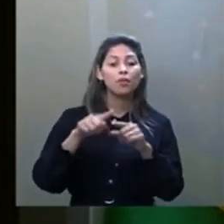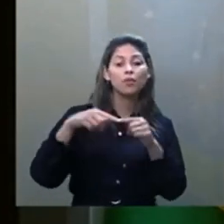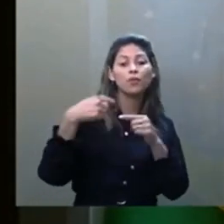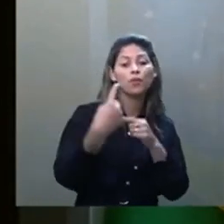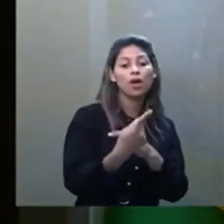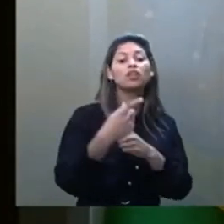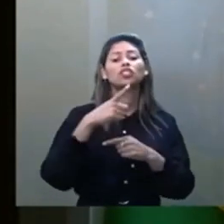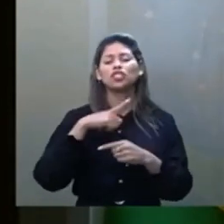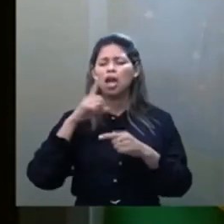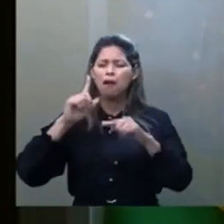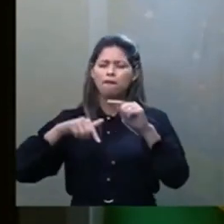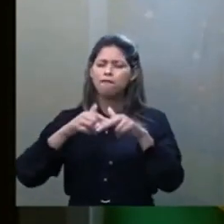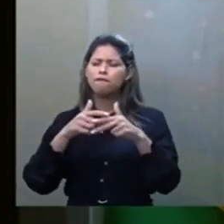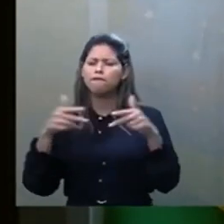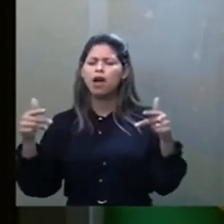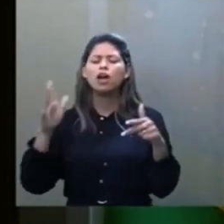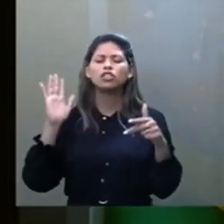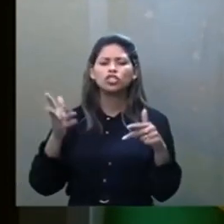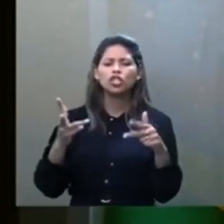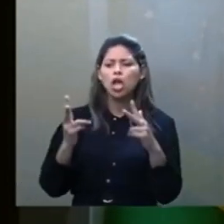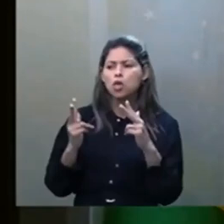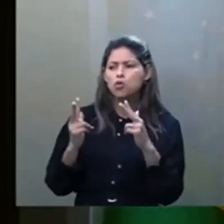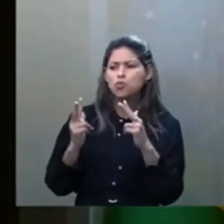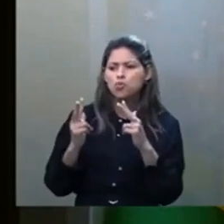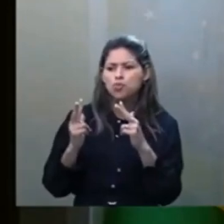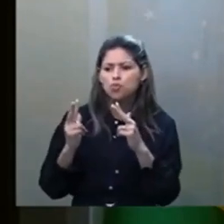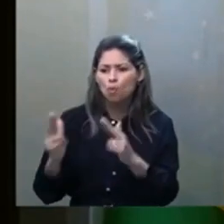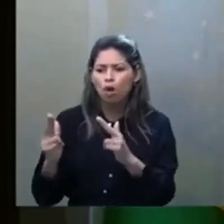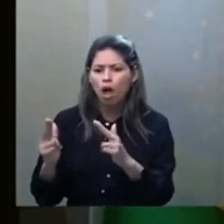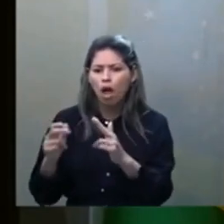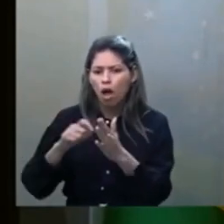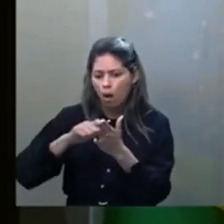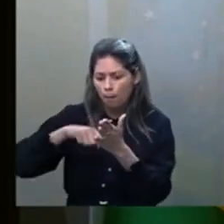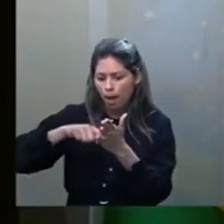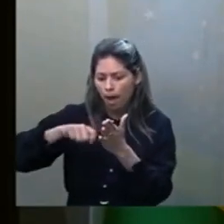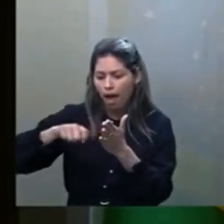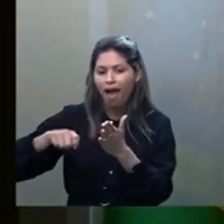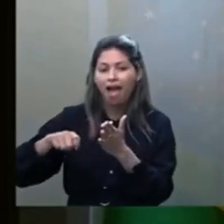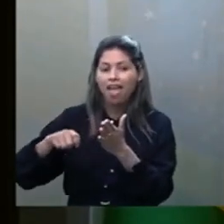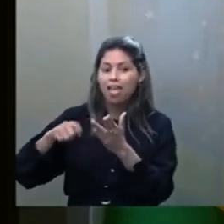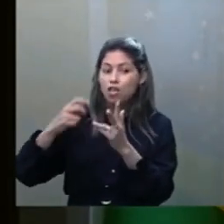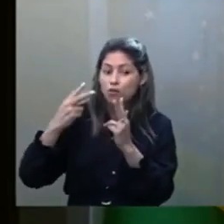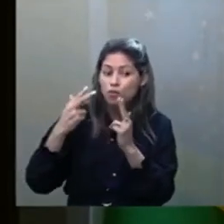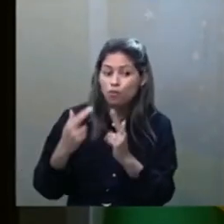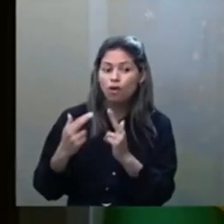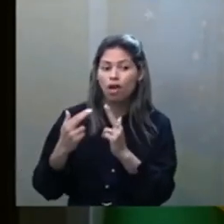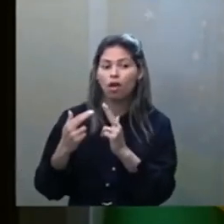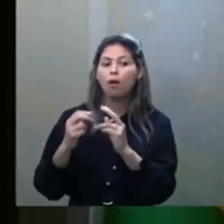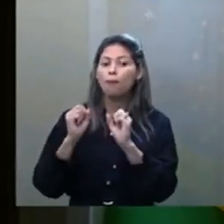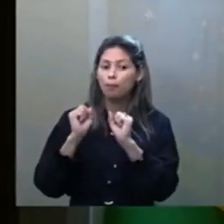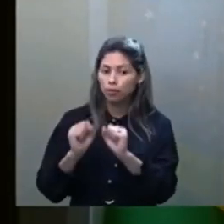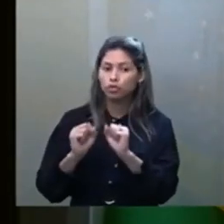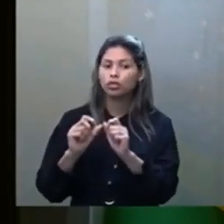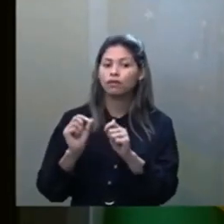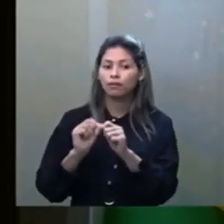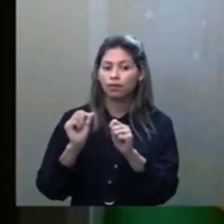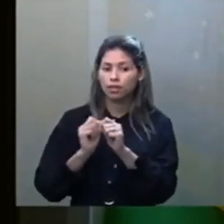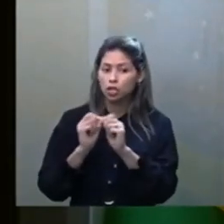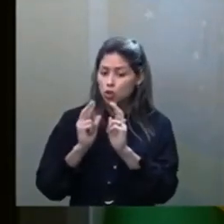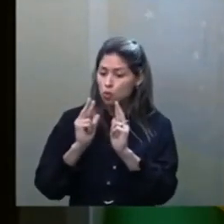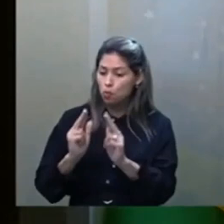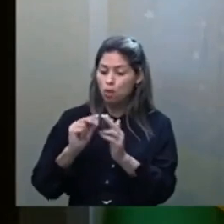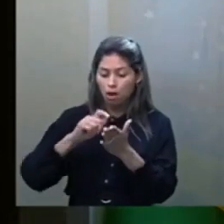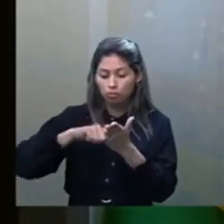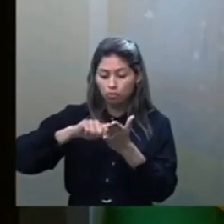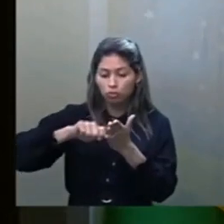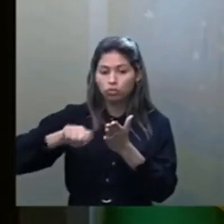que eles conheciam, assinatura idêntica, porque ele era médium também mecânico, então ele poderia fazer assinatura idêntica, e nós temos que tomar